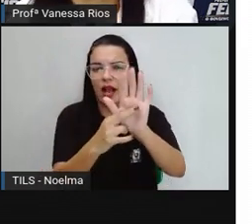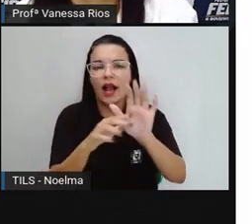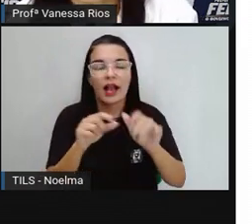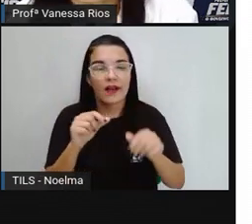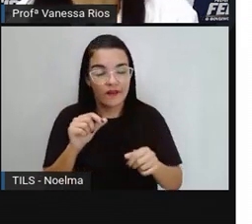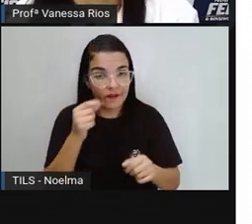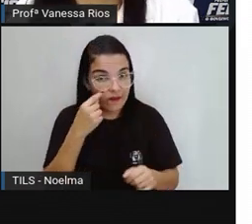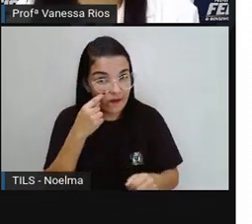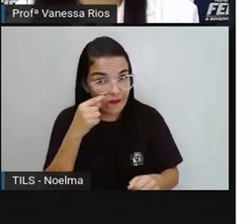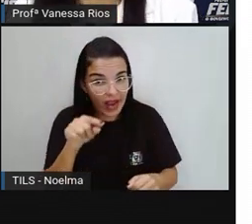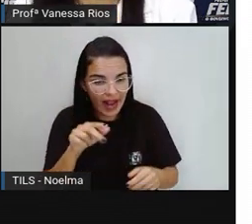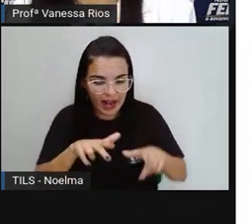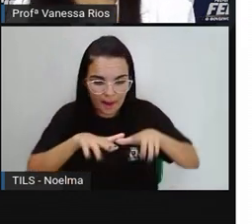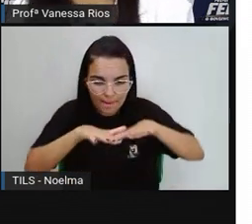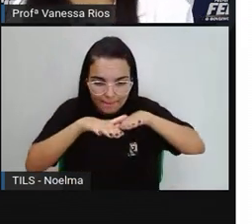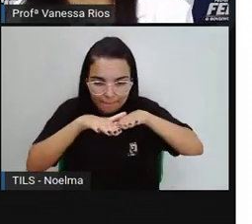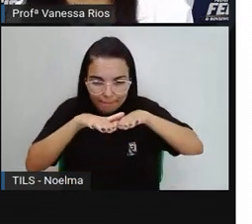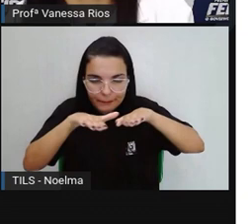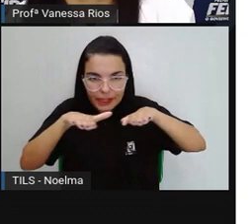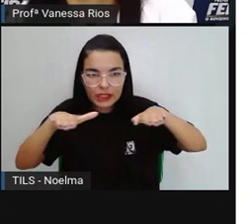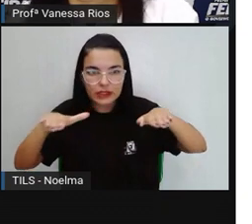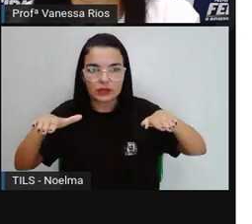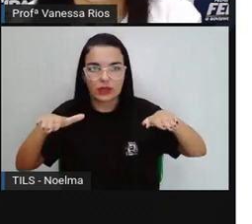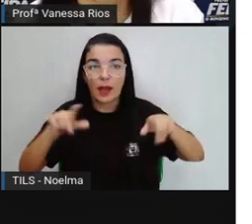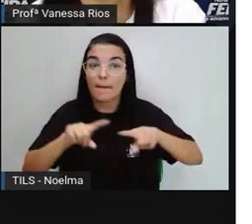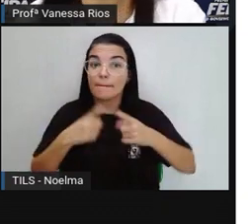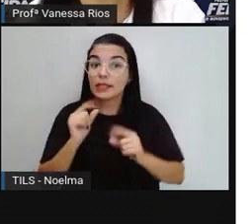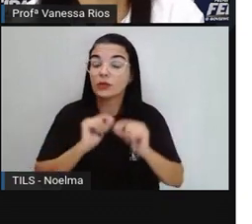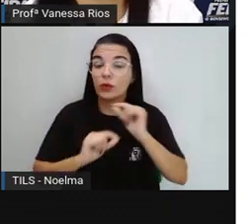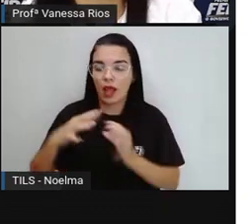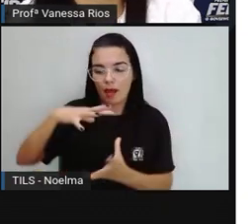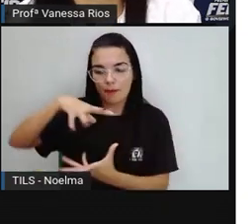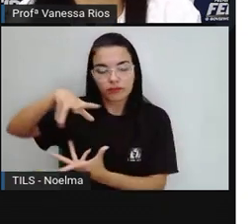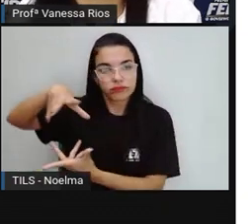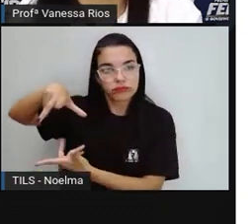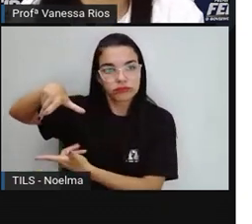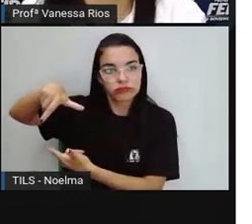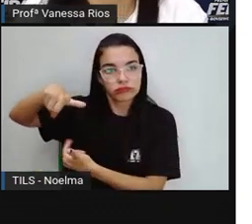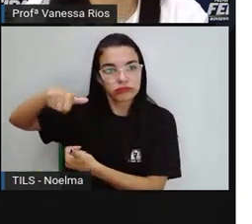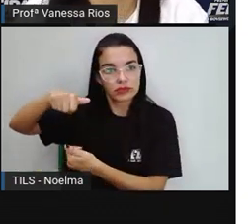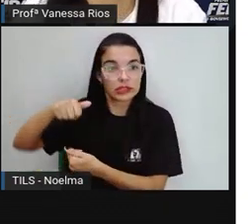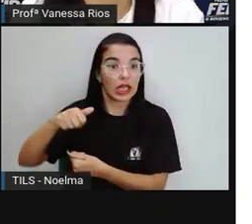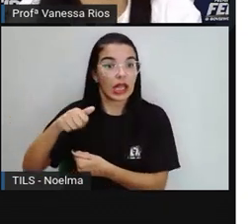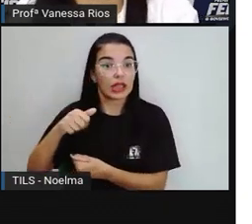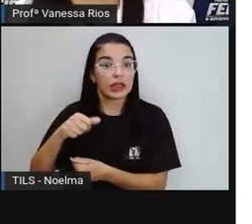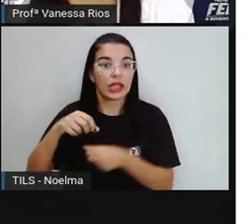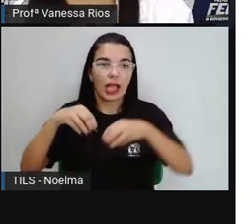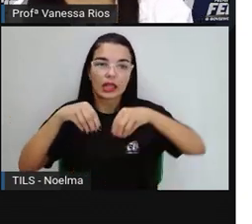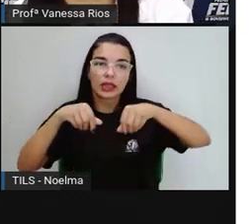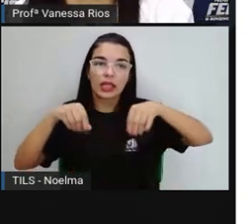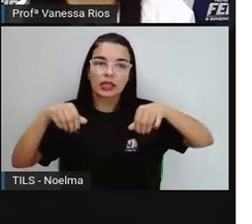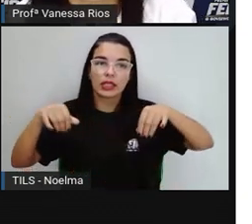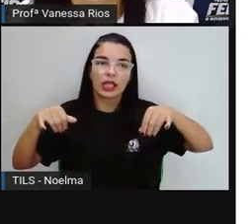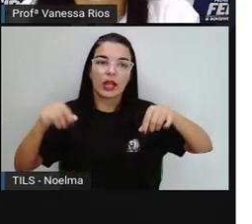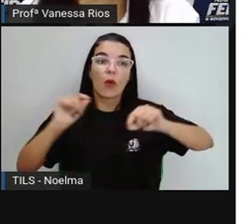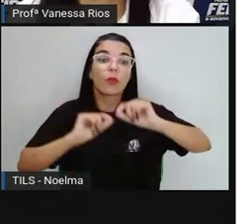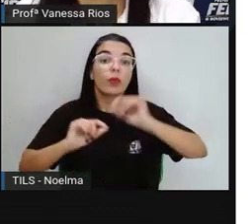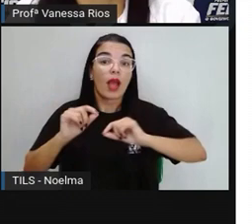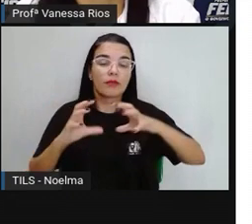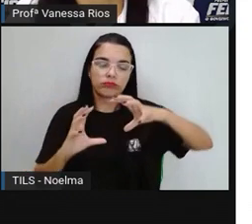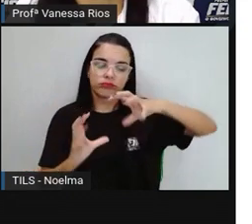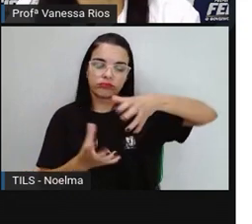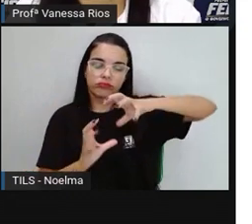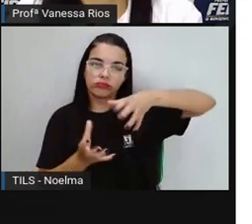plana, mas a Terra, né? O nosso planeta, ele é esférico, ele é arredondado.